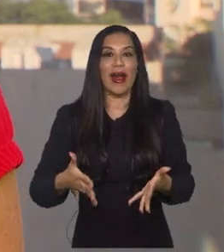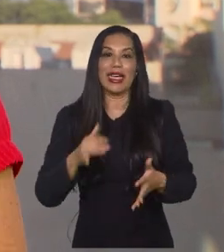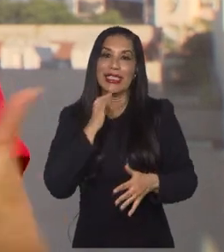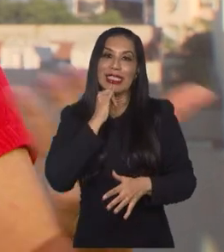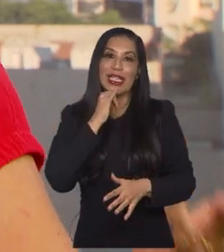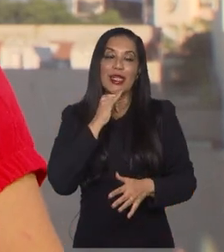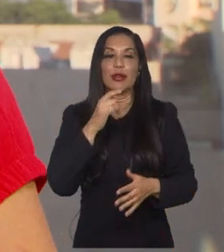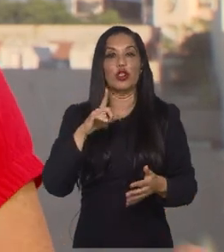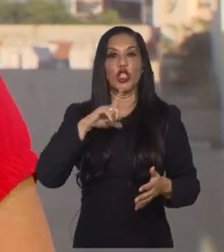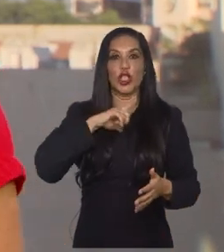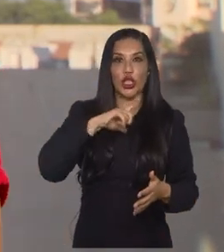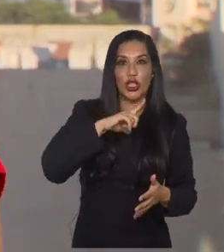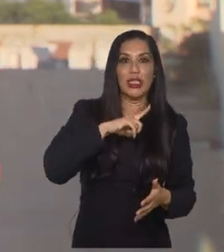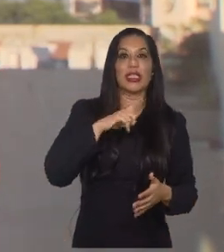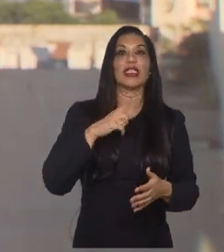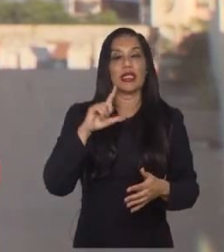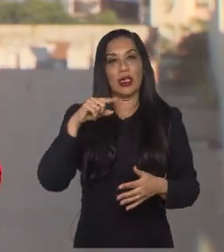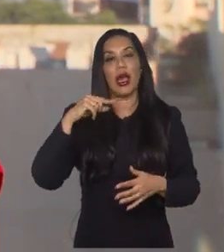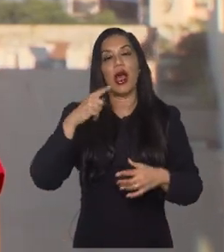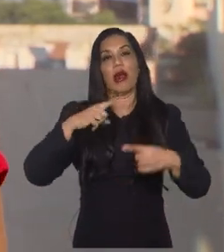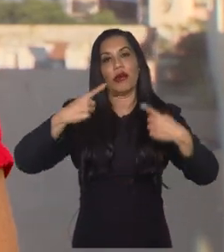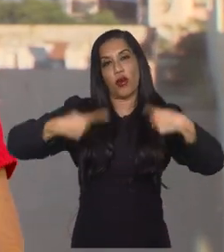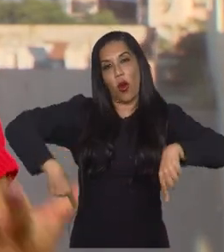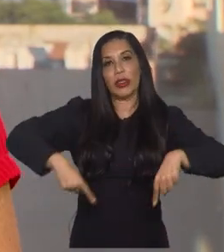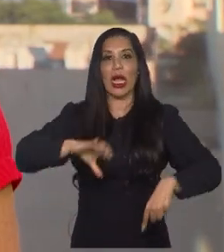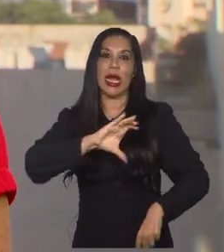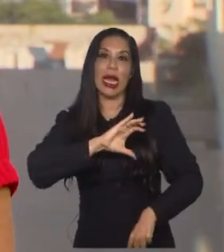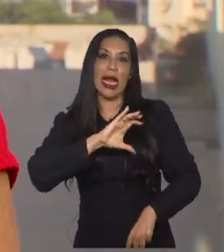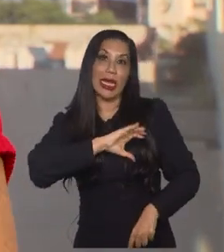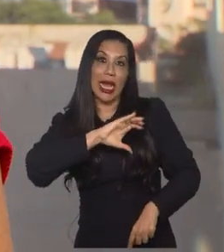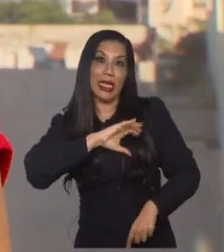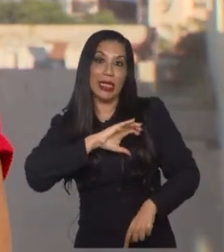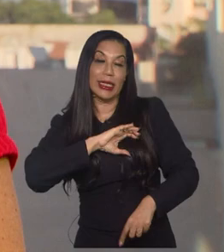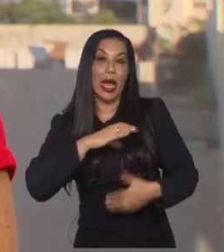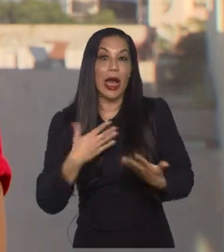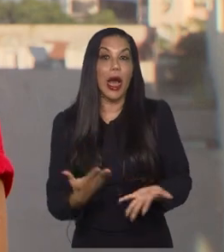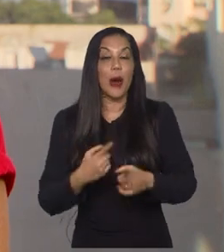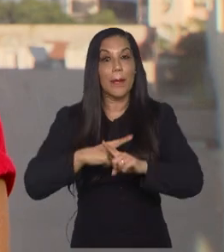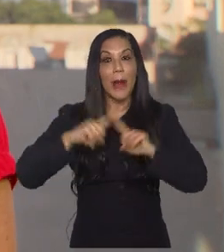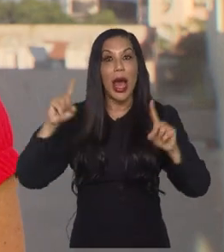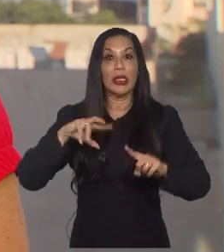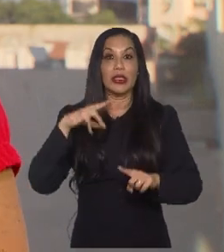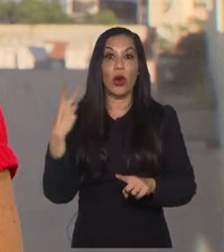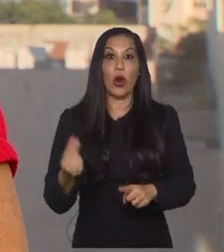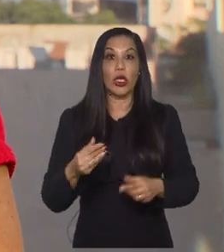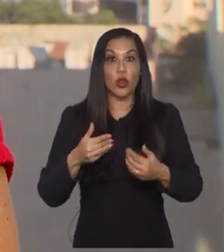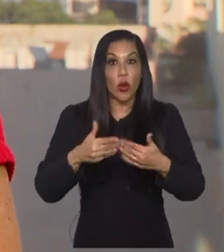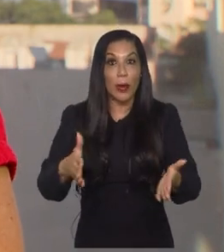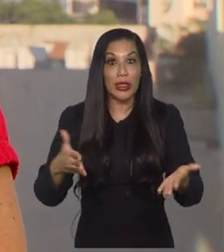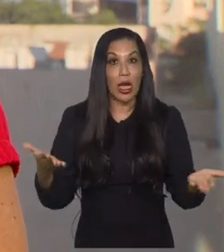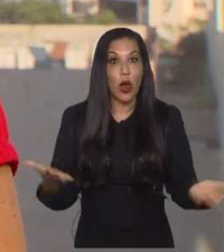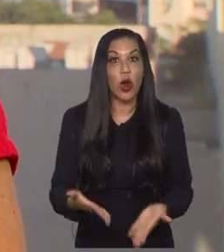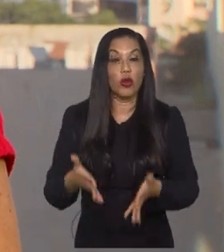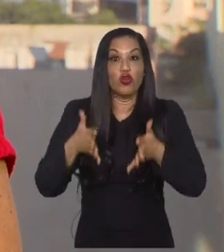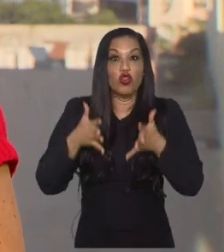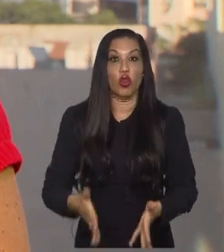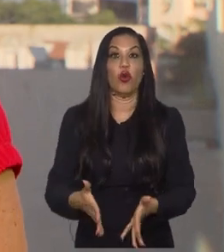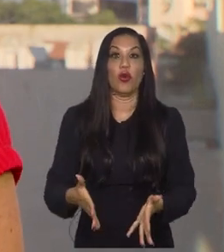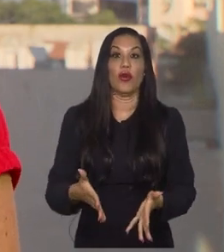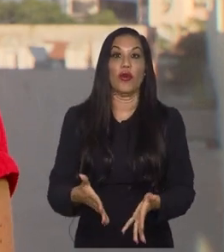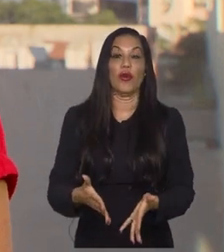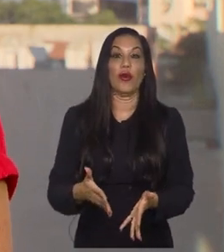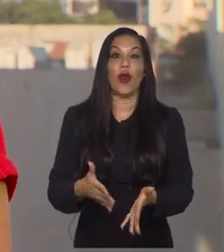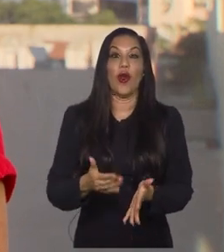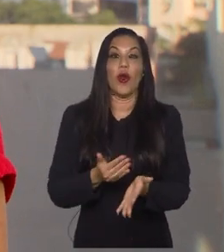apesar de ter, depois vai enfrentar ainda o Canadá, que é o atual campeão ali, mas acho que o jogo da estreia, por todo esse peso, é um